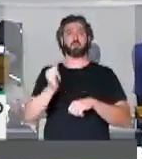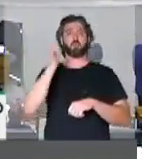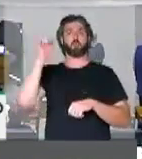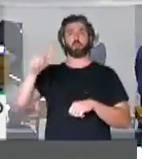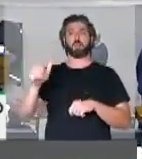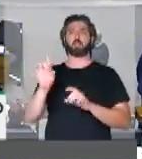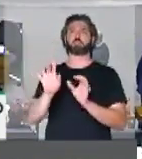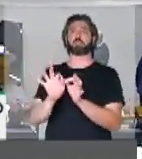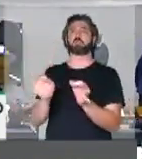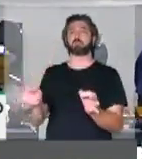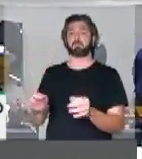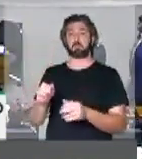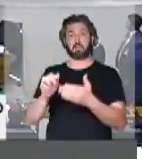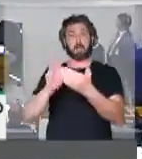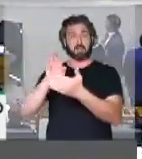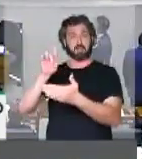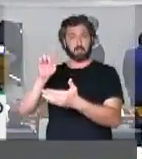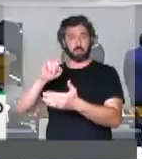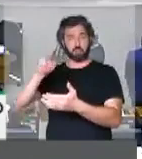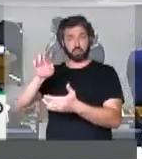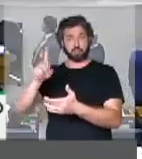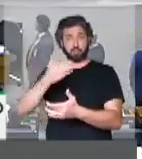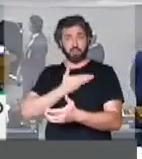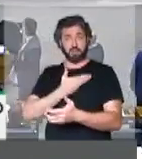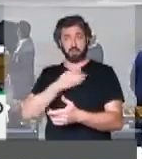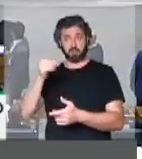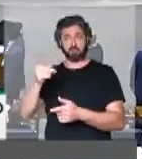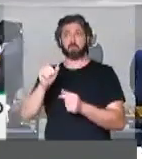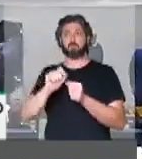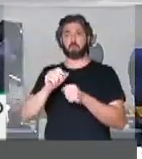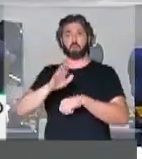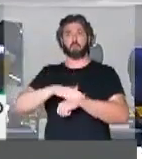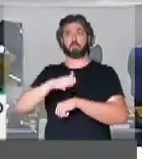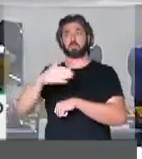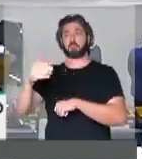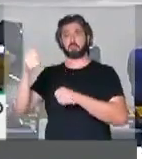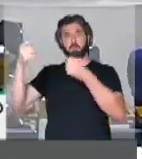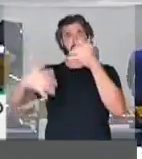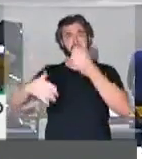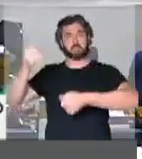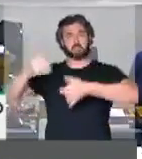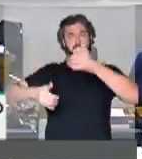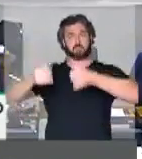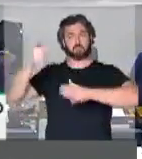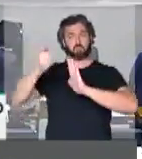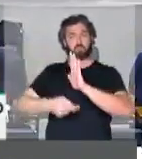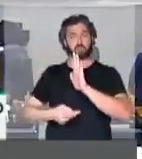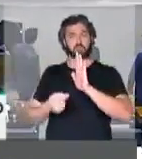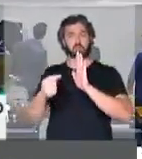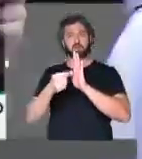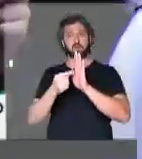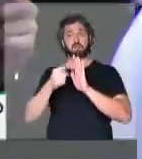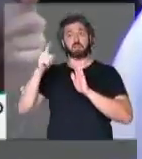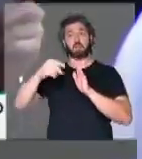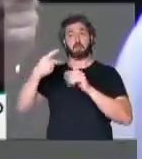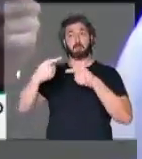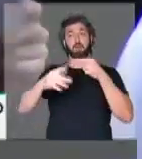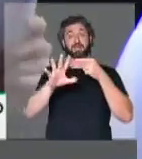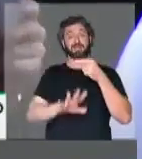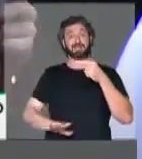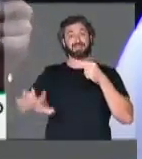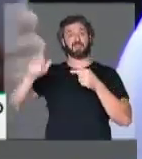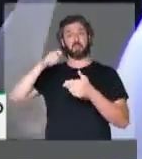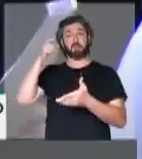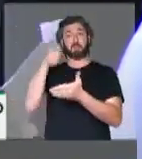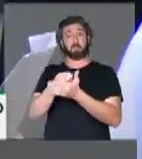isso. O Arnaldo Jardim, meu amigo deputado Arnaldo Jardim, passou um bom tempo aqui explicando o projeto. O projeto é uma política nacional